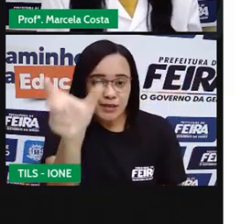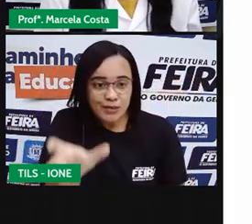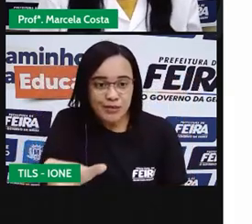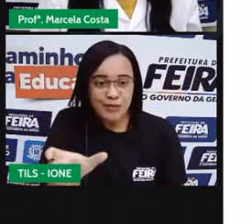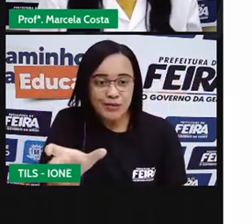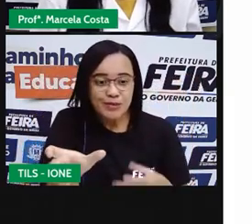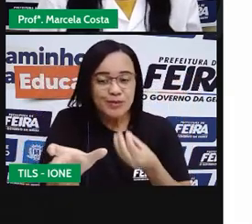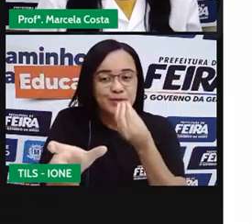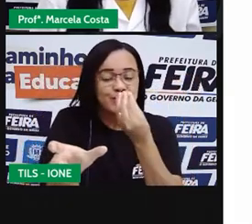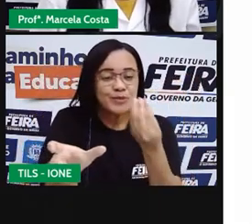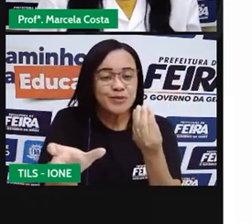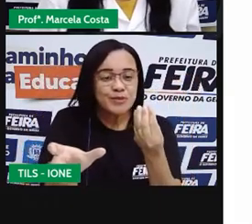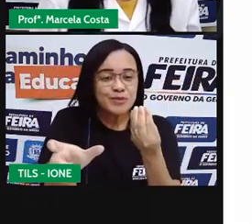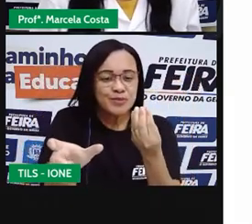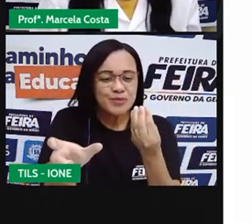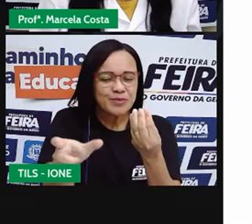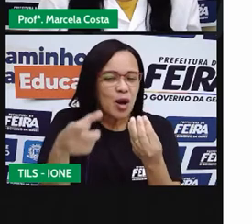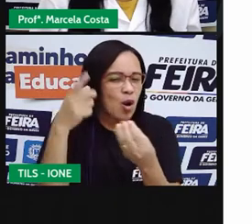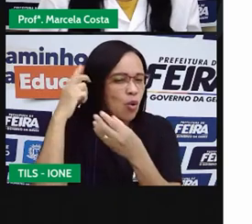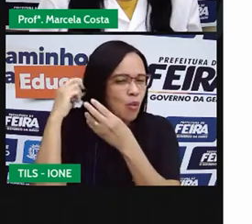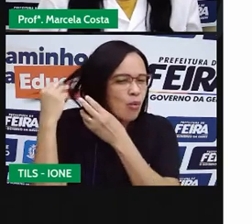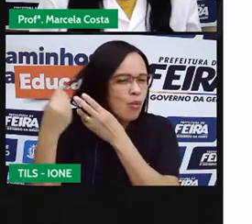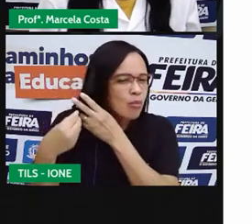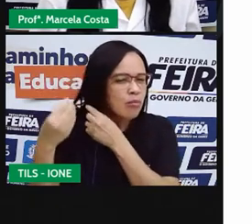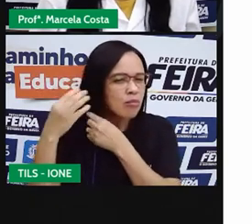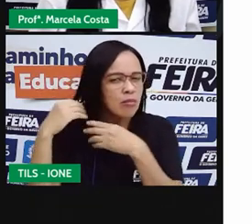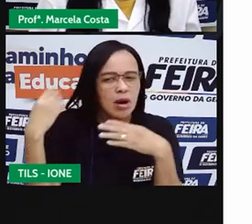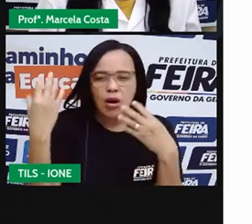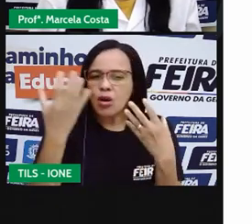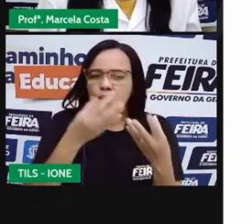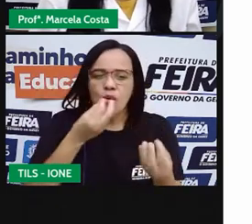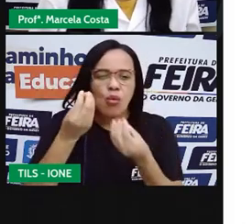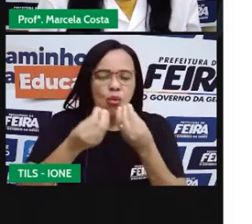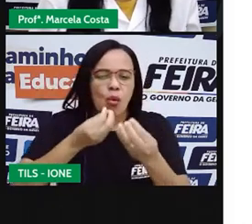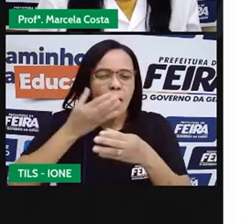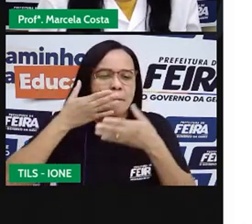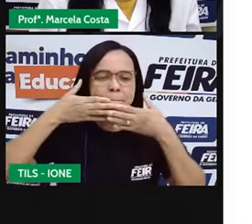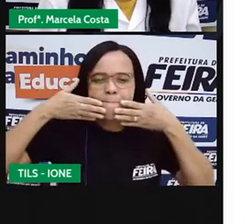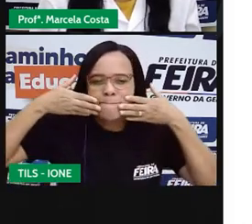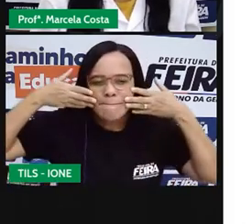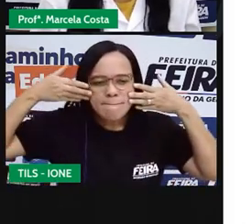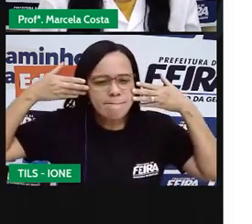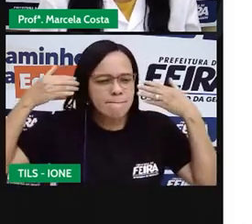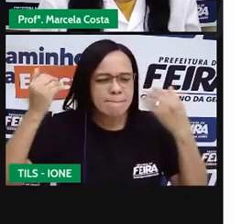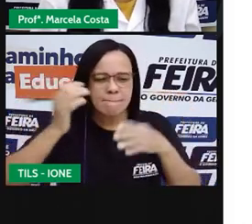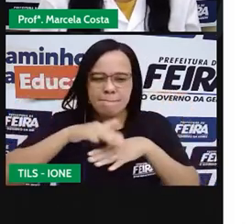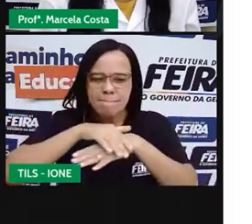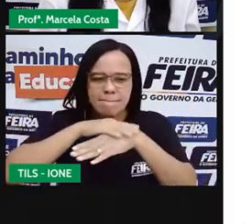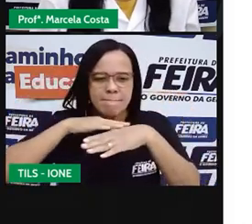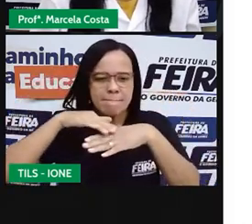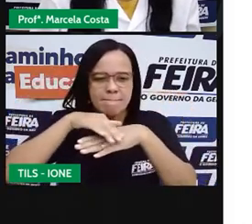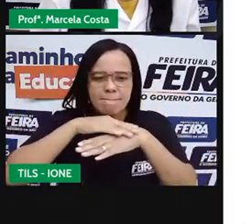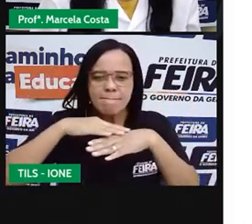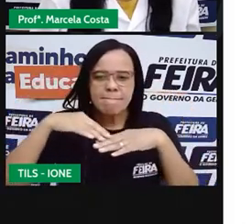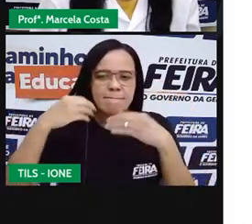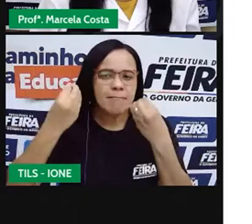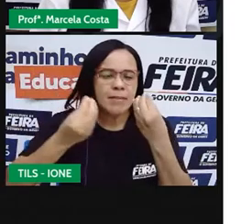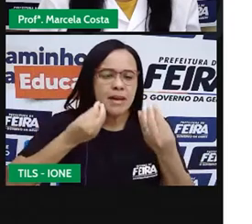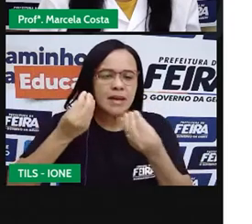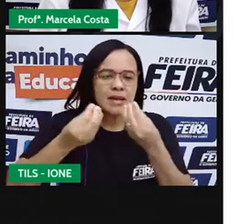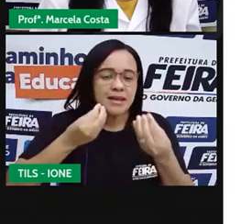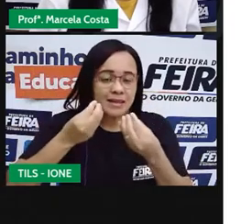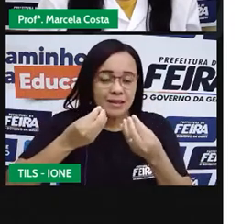olha a cor do cabelo dela, olha o tom de pele dela. É um cabelo